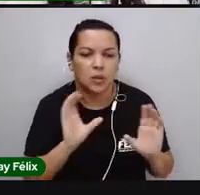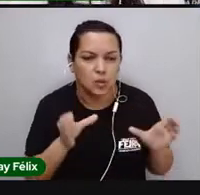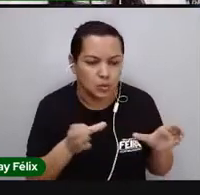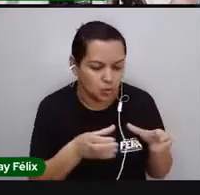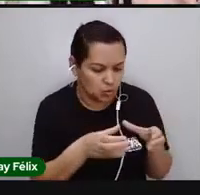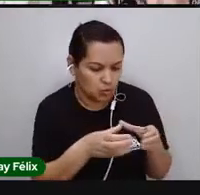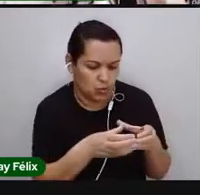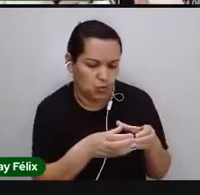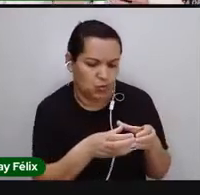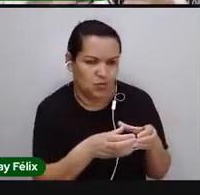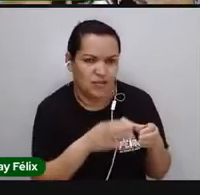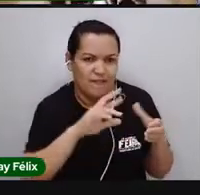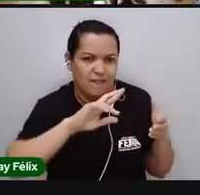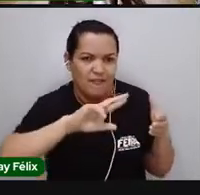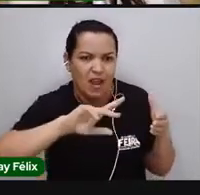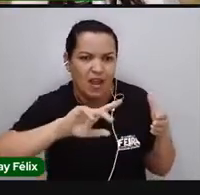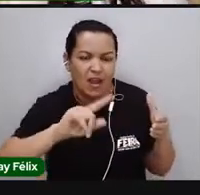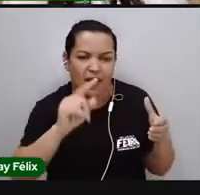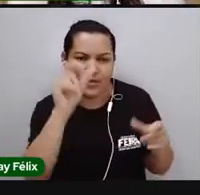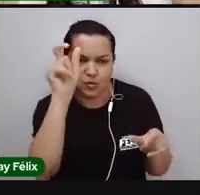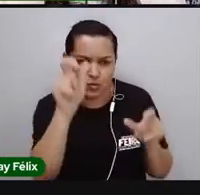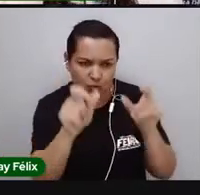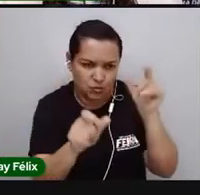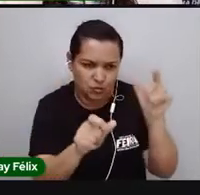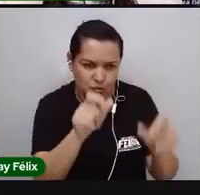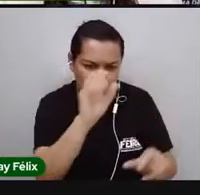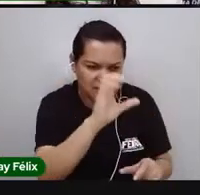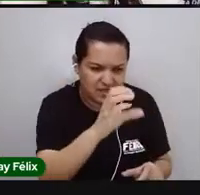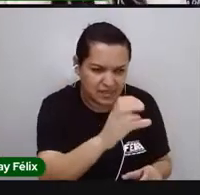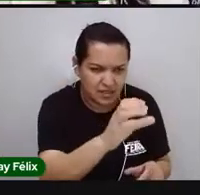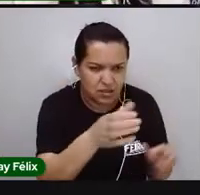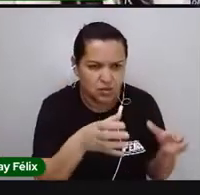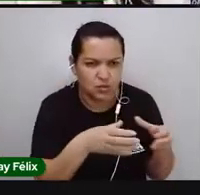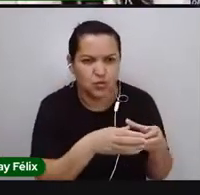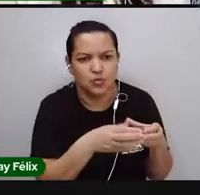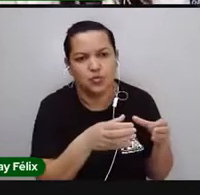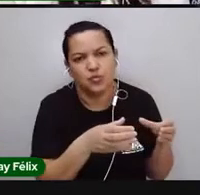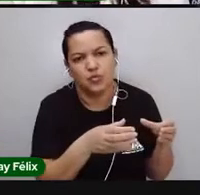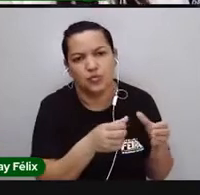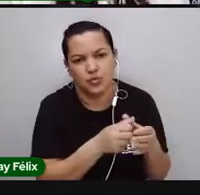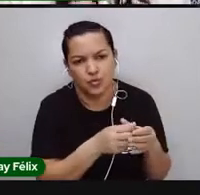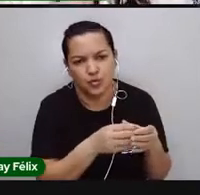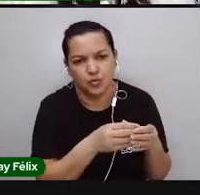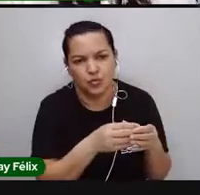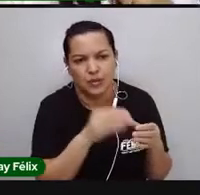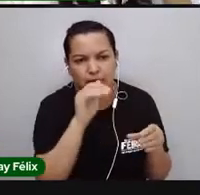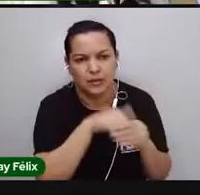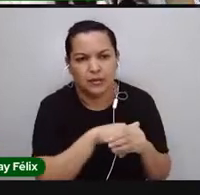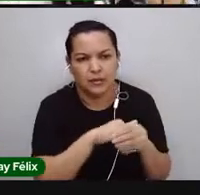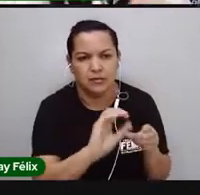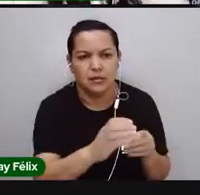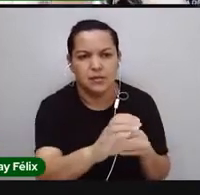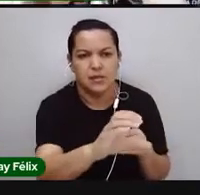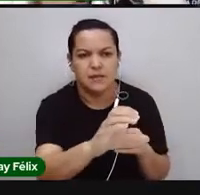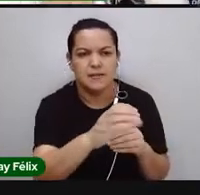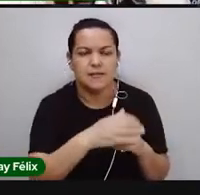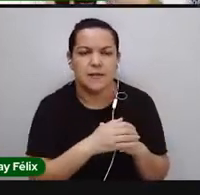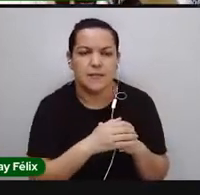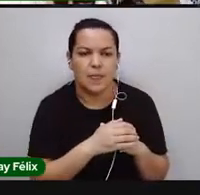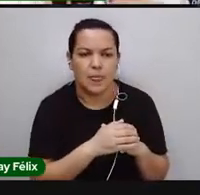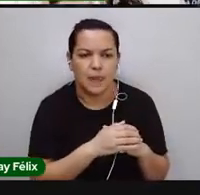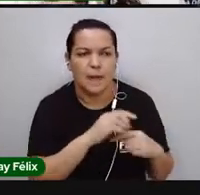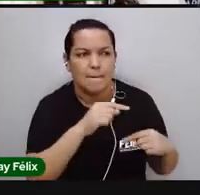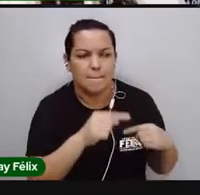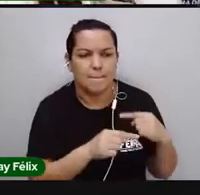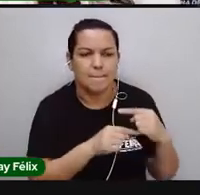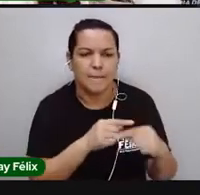colaboração, em uma construção conjunta dentro da ciência. E que ela vai sendo passada, essa